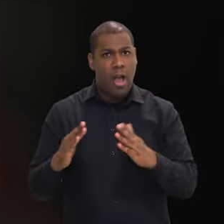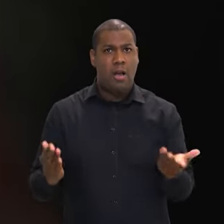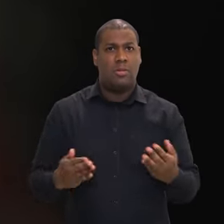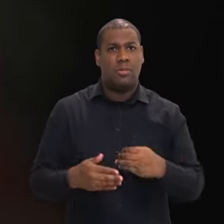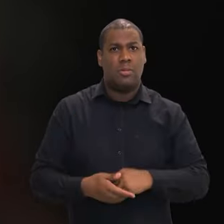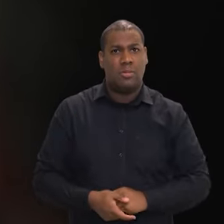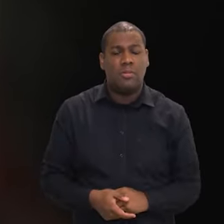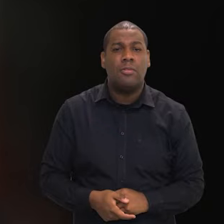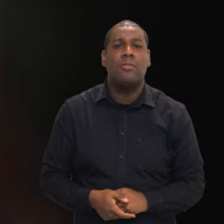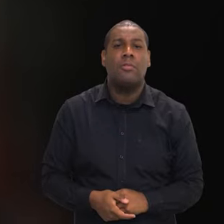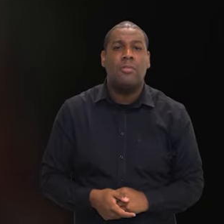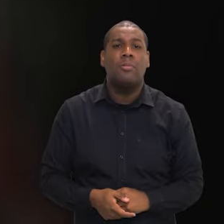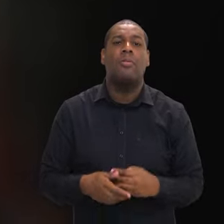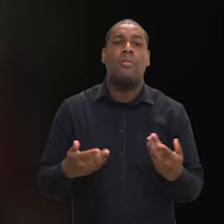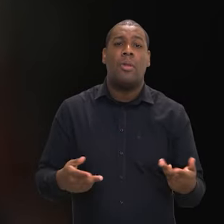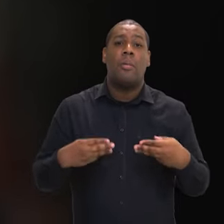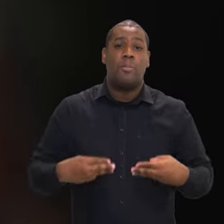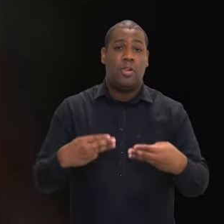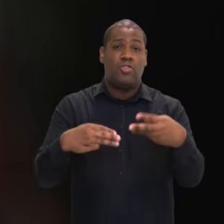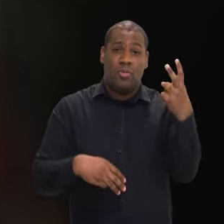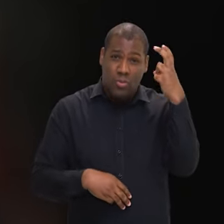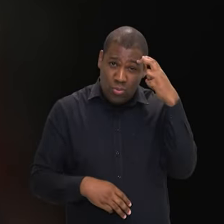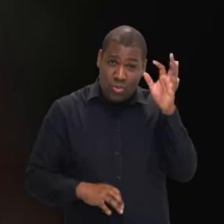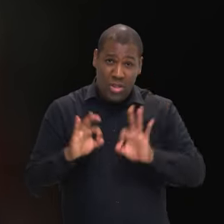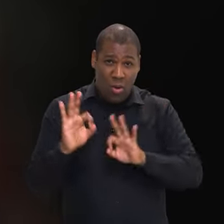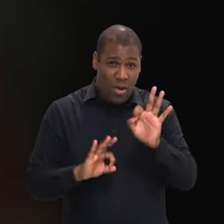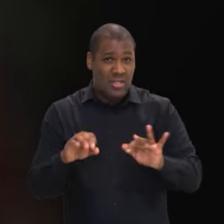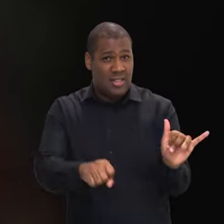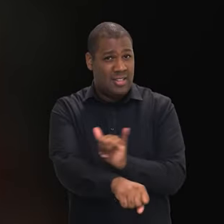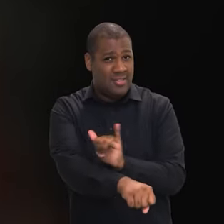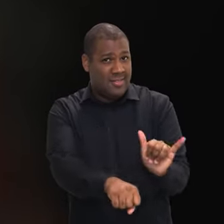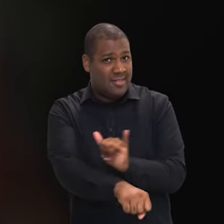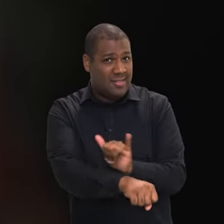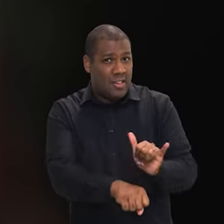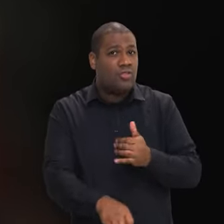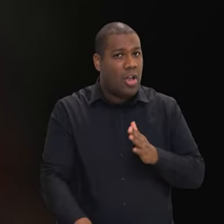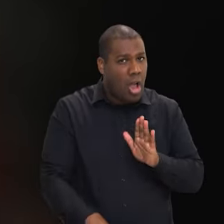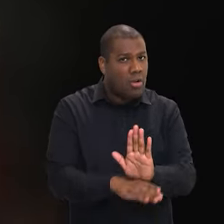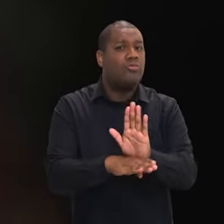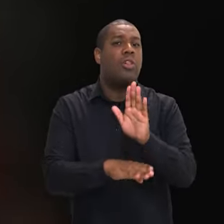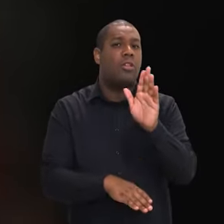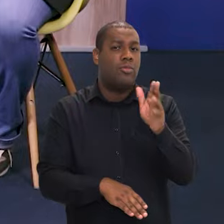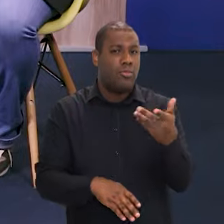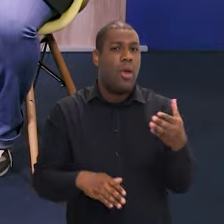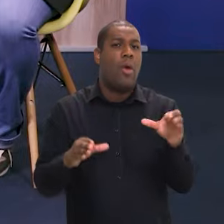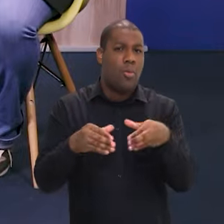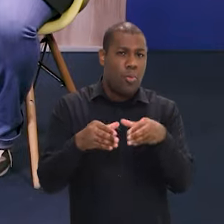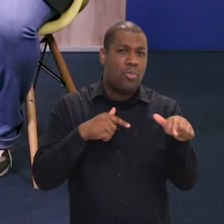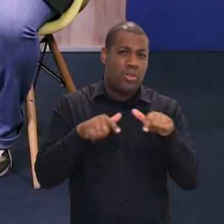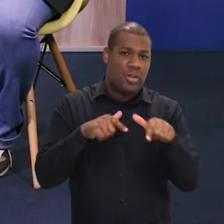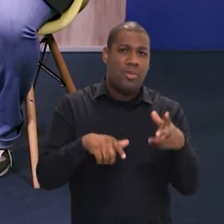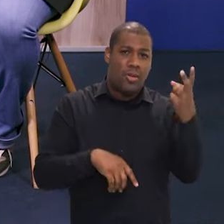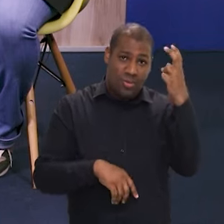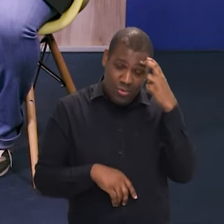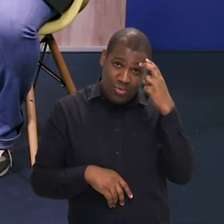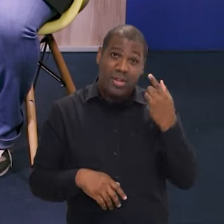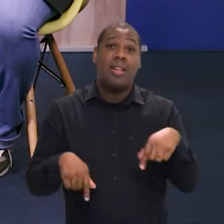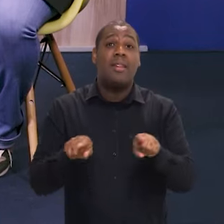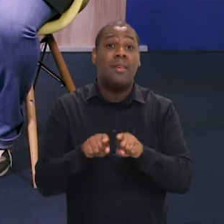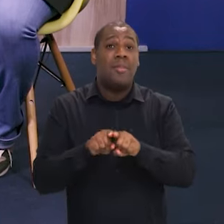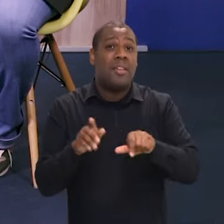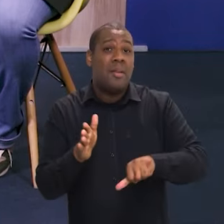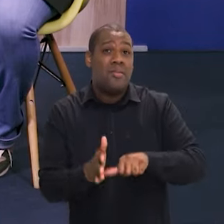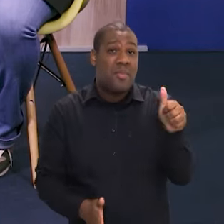vai fazer isso? Isso nós estamos tratando também no Ministério da Cultura. Mas esse é o âmbito dos trabalhadores. Tivemos a primeira conferência de cultura